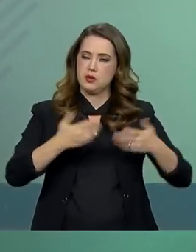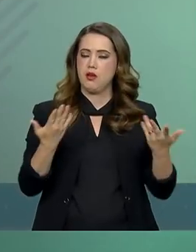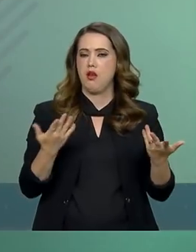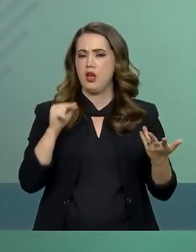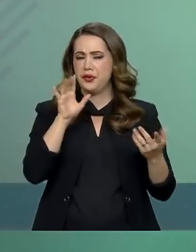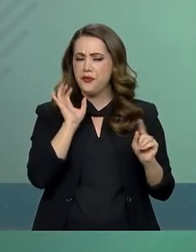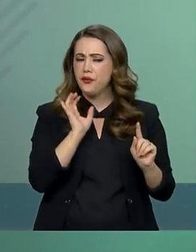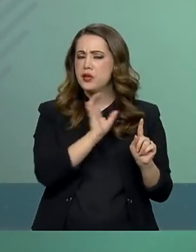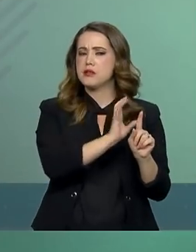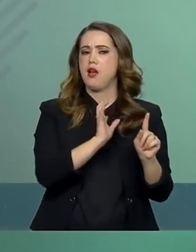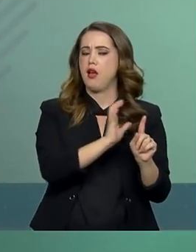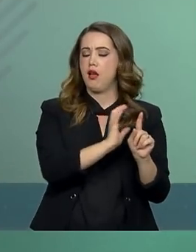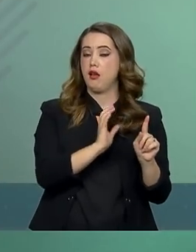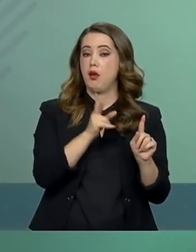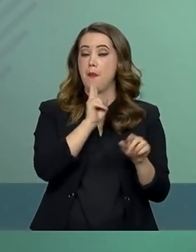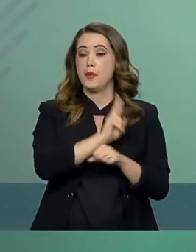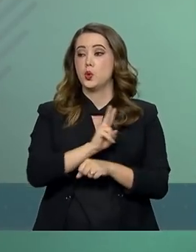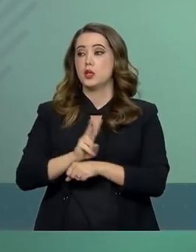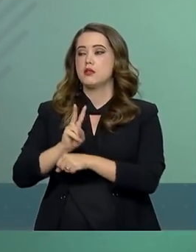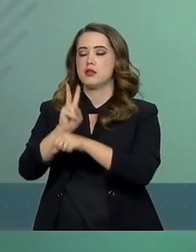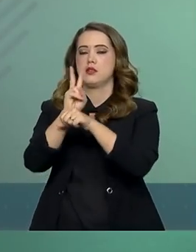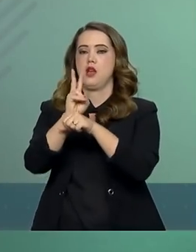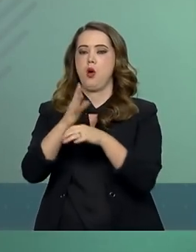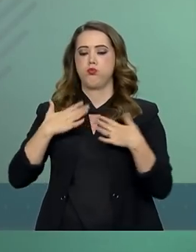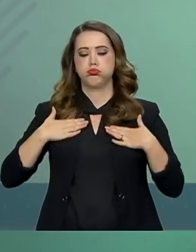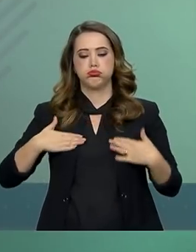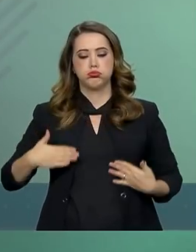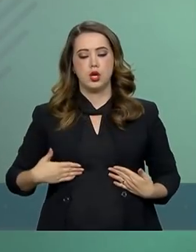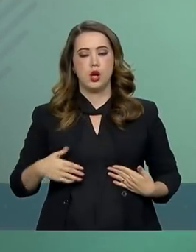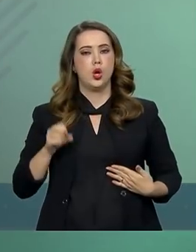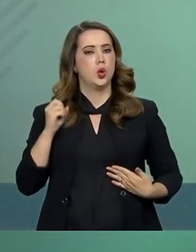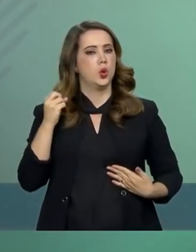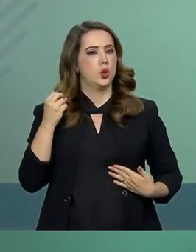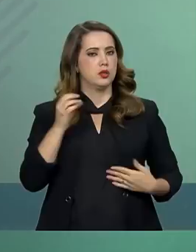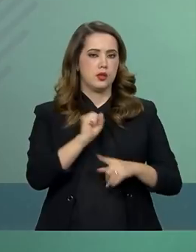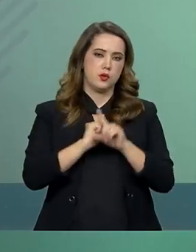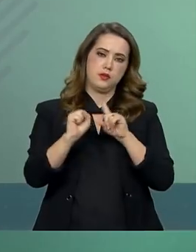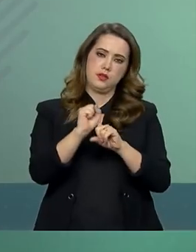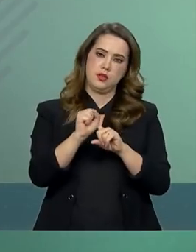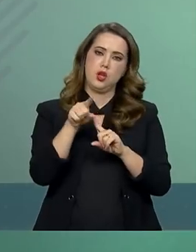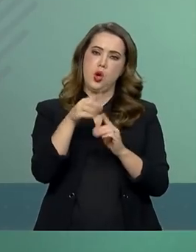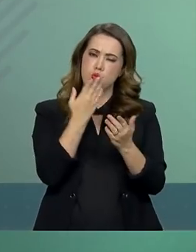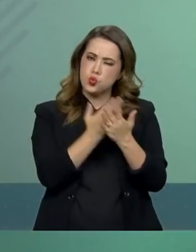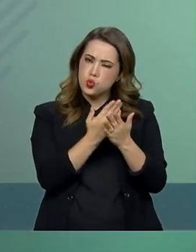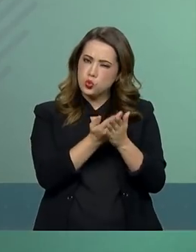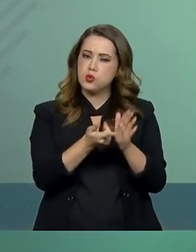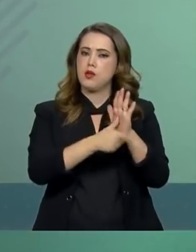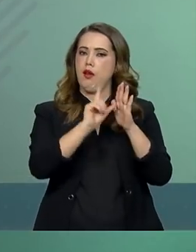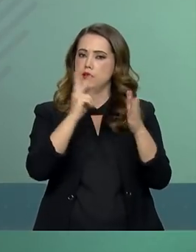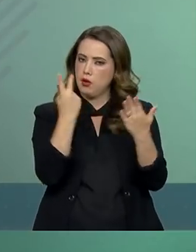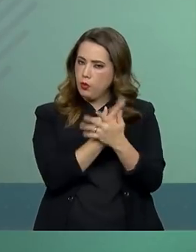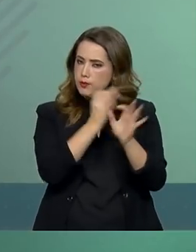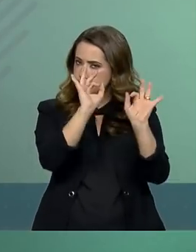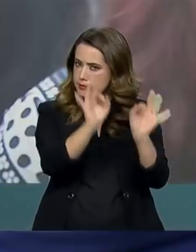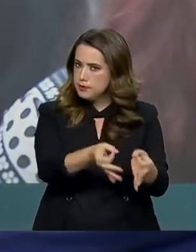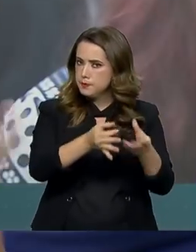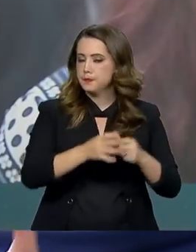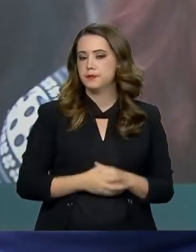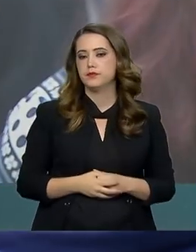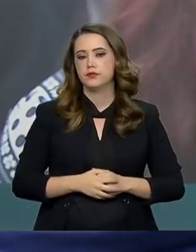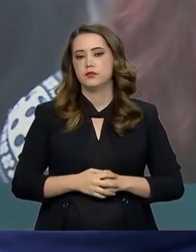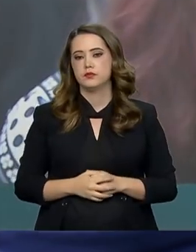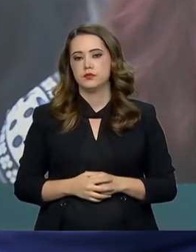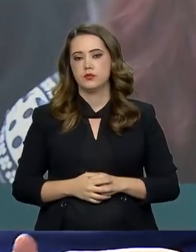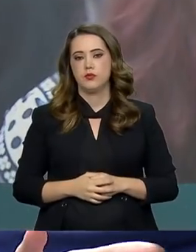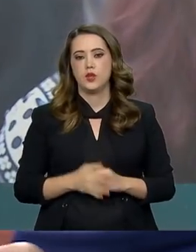indiretamente, impactar a proteção física da sociedade, estudos são realizados. Estudos